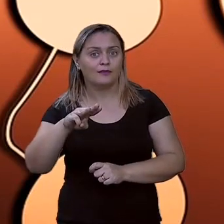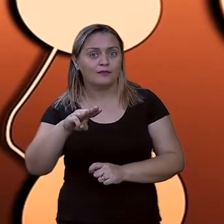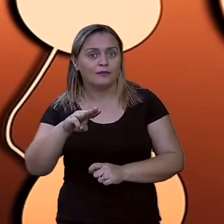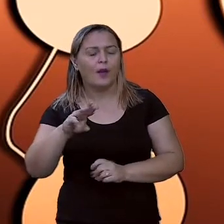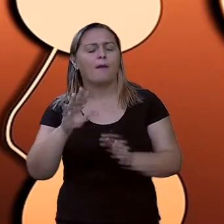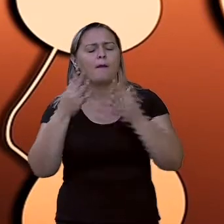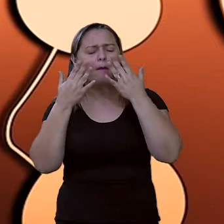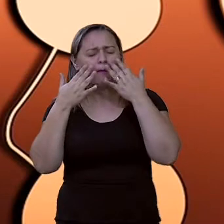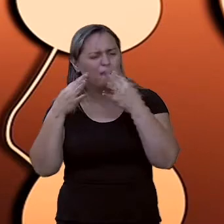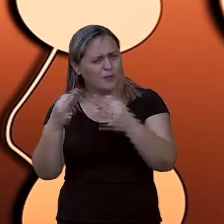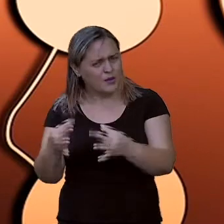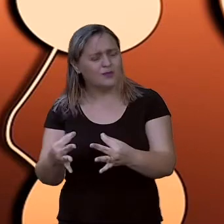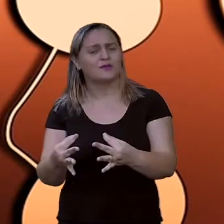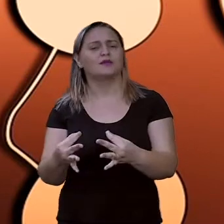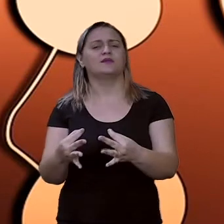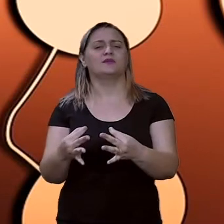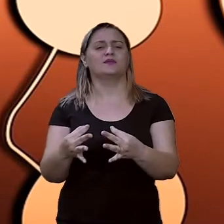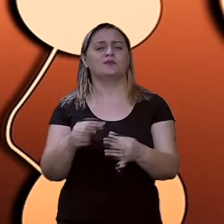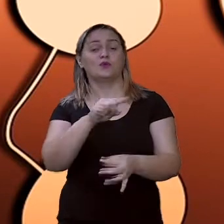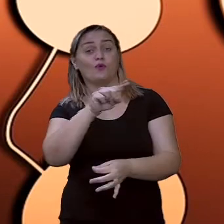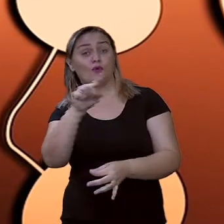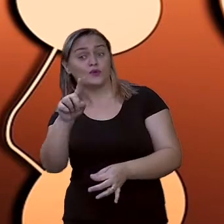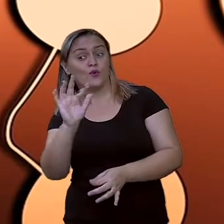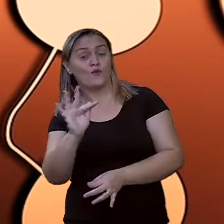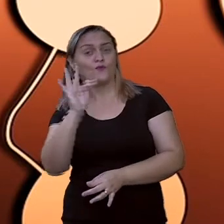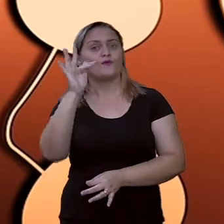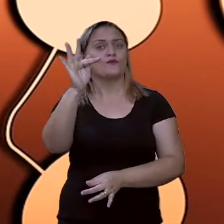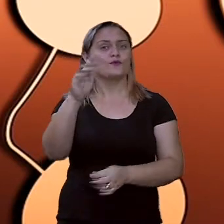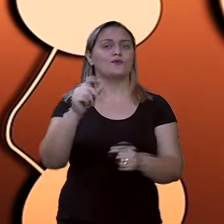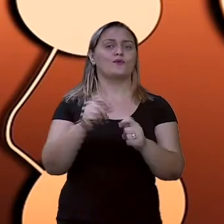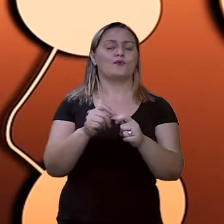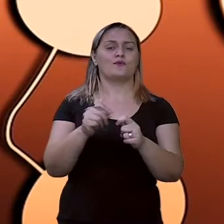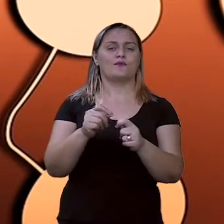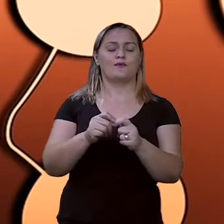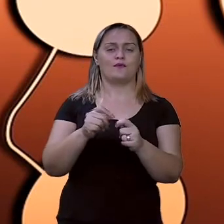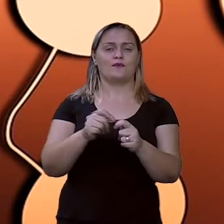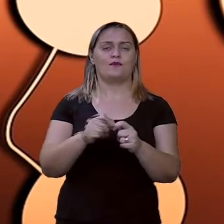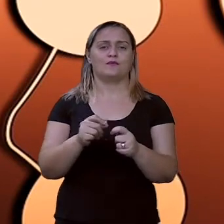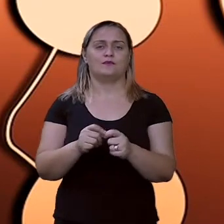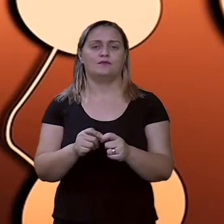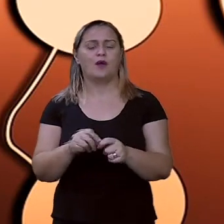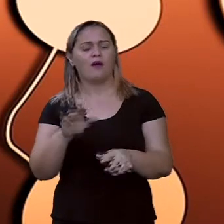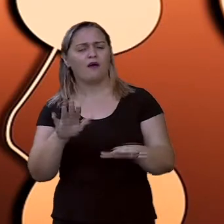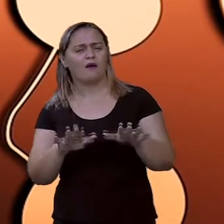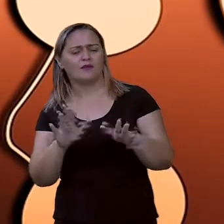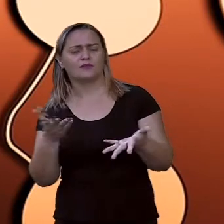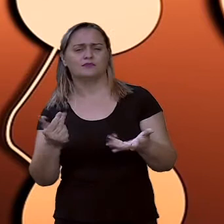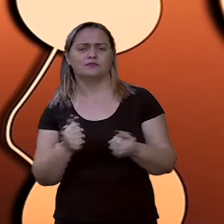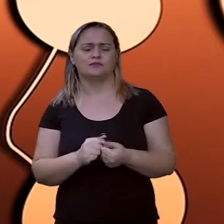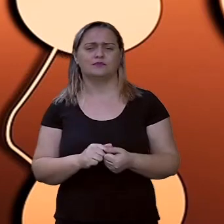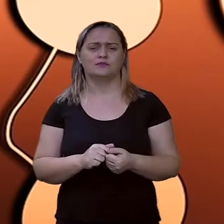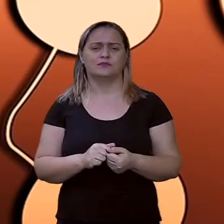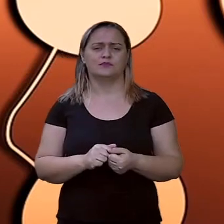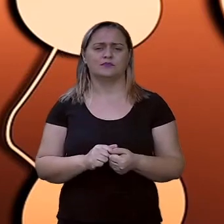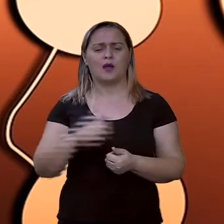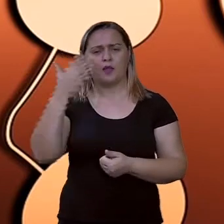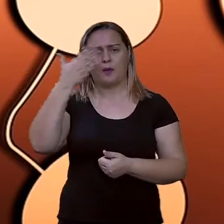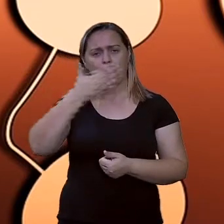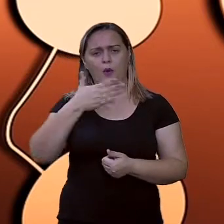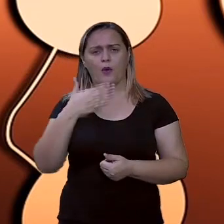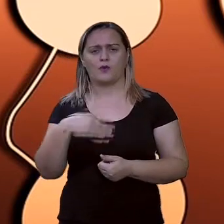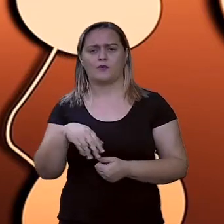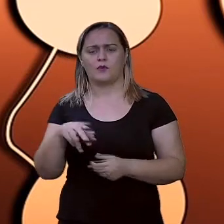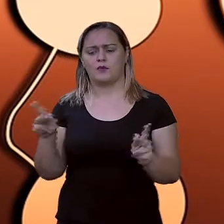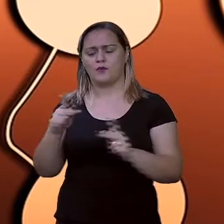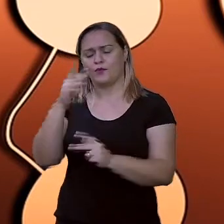estudantes, prestarão aí no futuro. Normalmente, lá na prova, quando eles pedem para vocês escreverem aí um